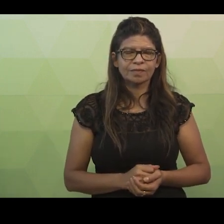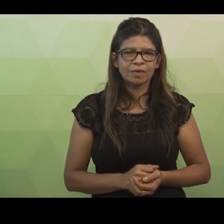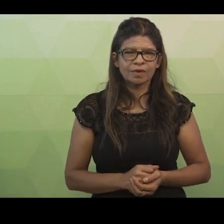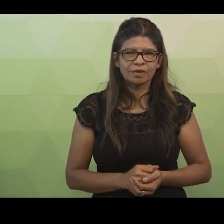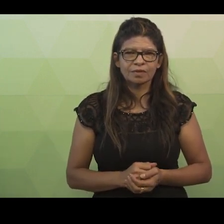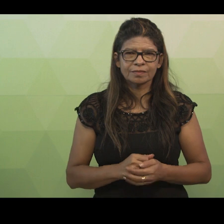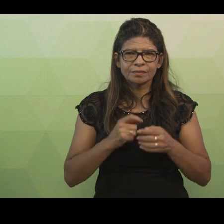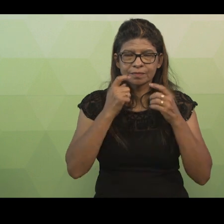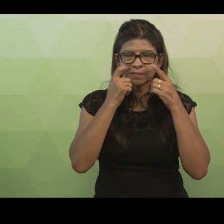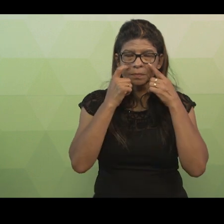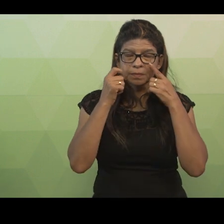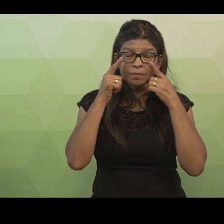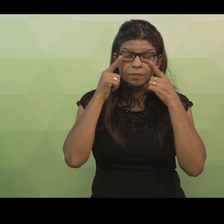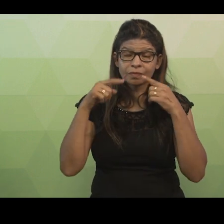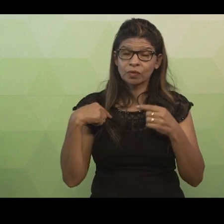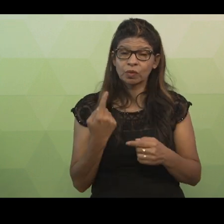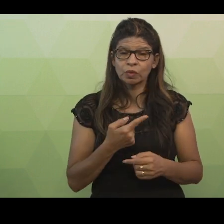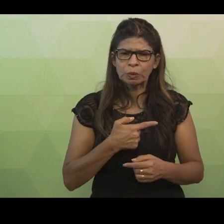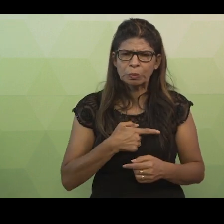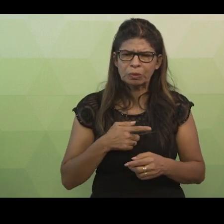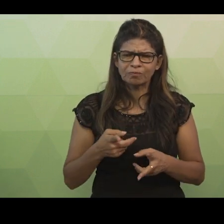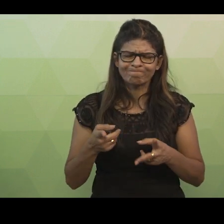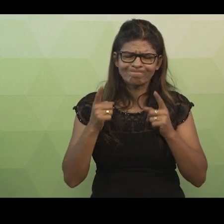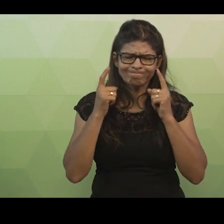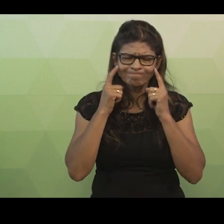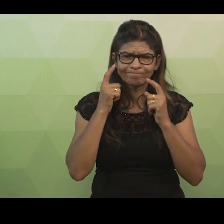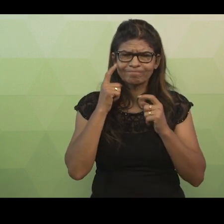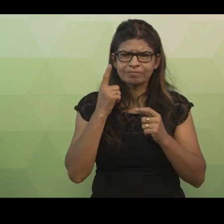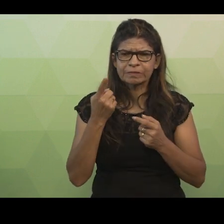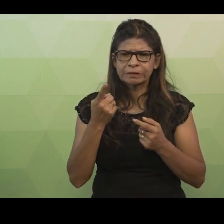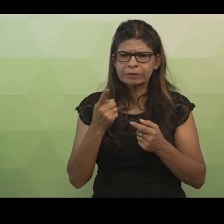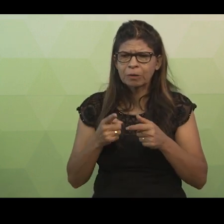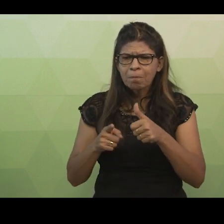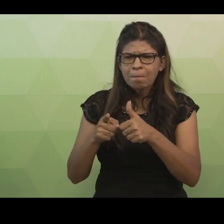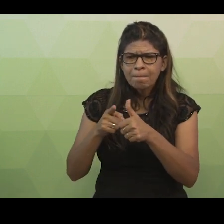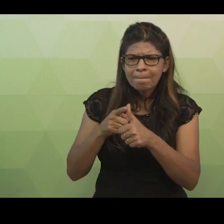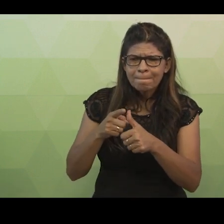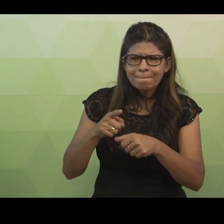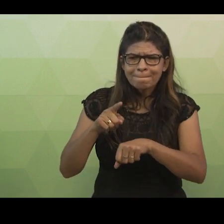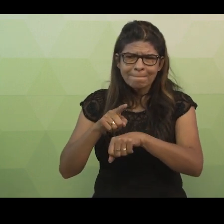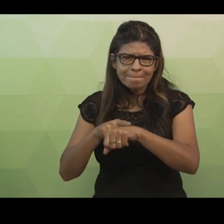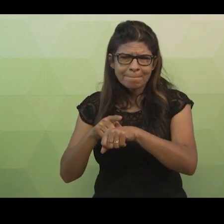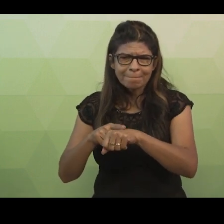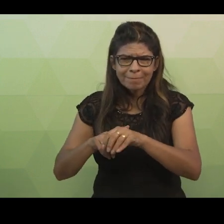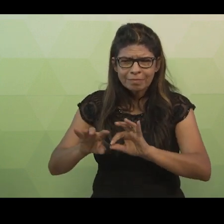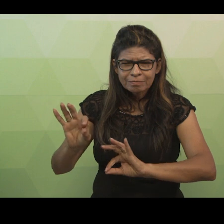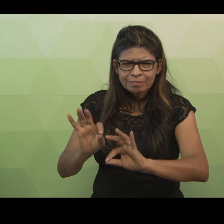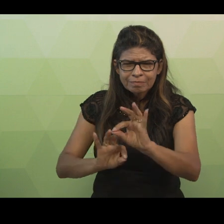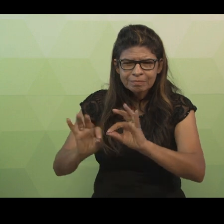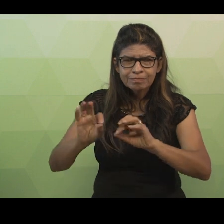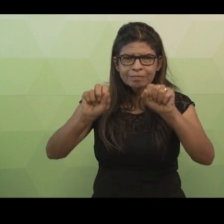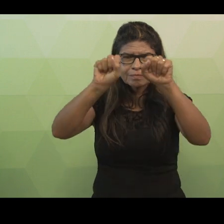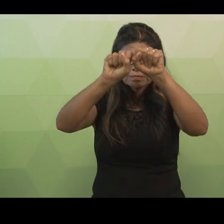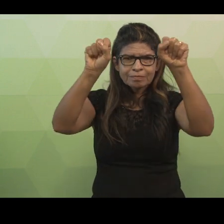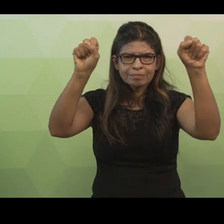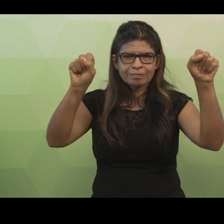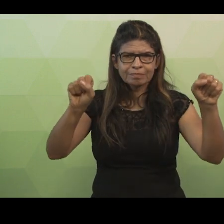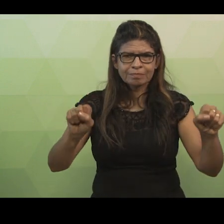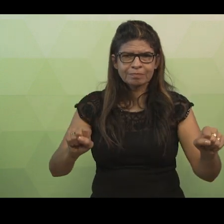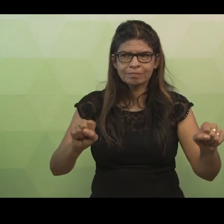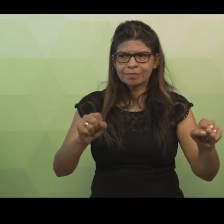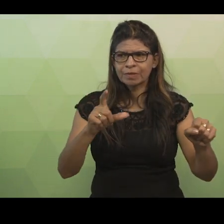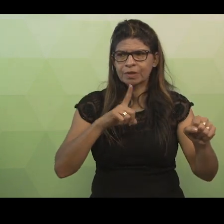Vamos supor que, em um primeiro momento da modelagem de um sistema, tenhamos essas três classes exibidas na figura,